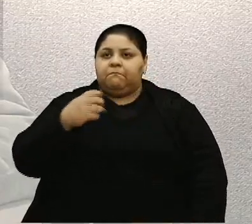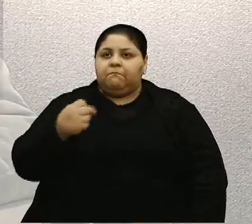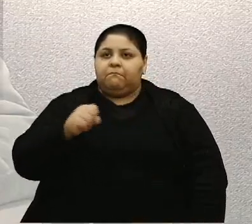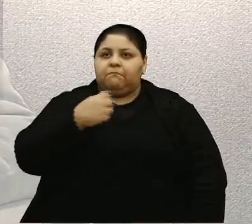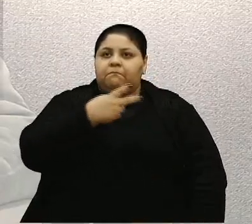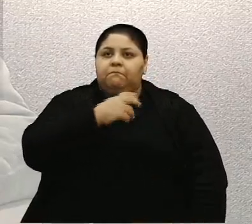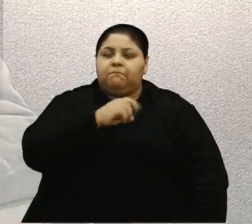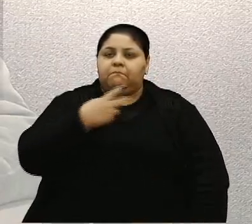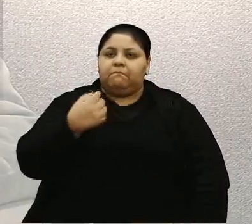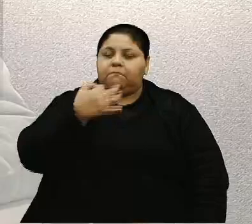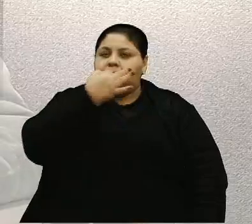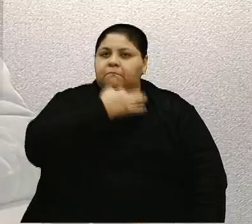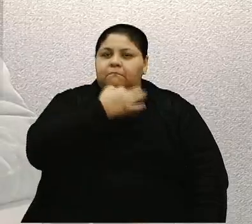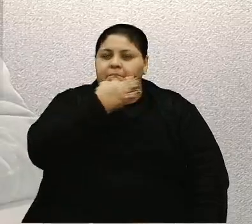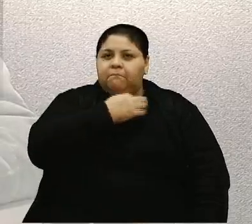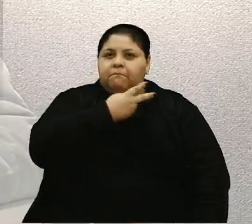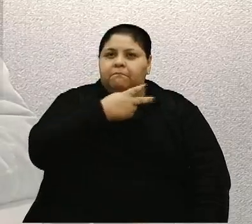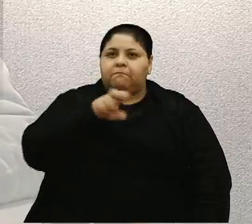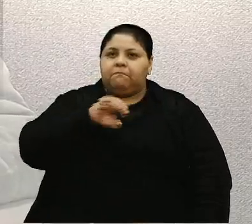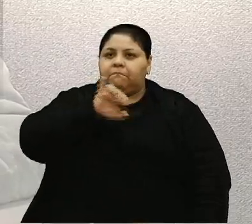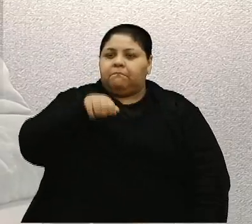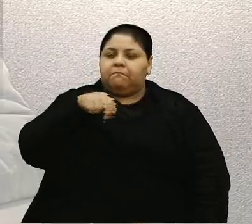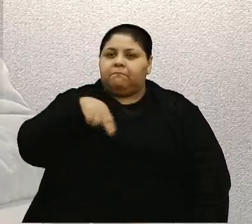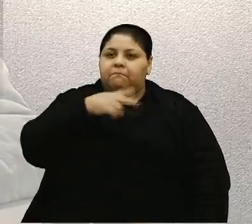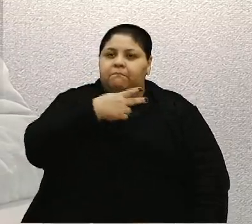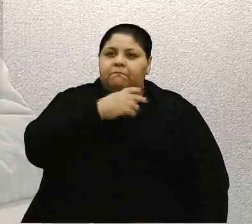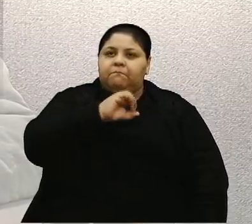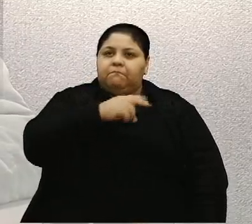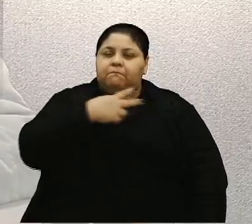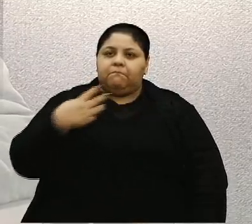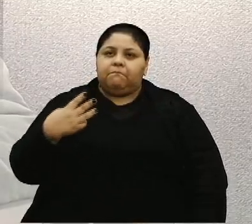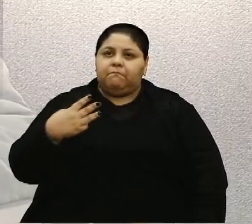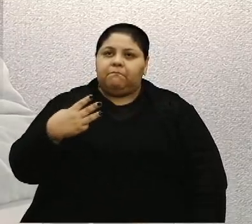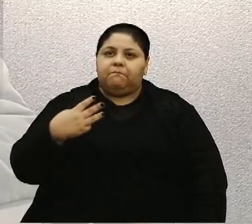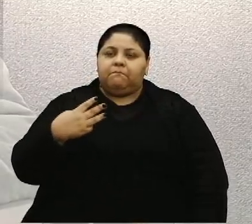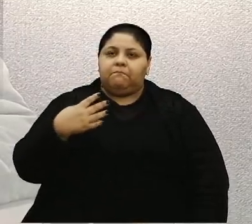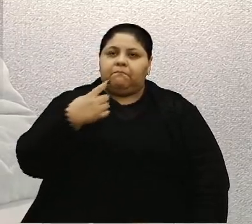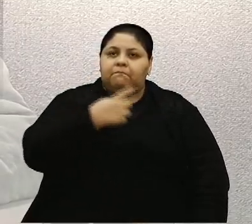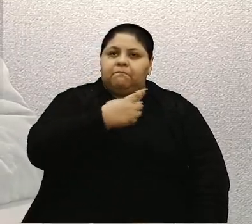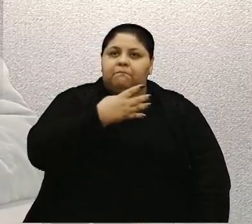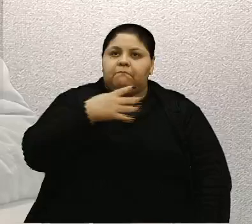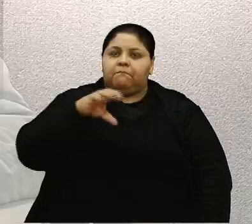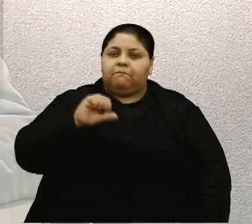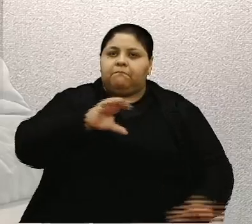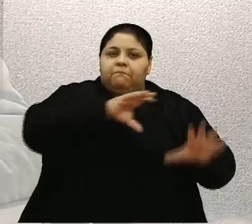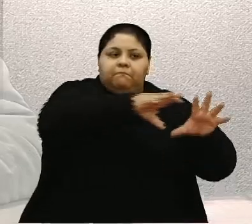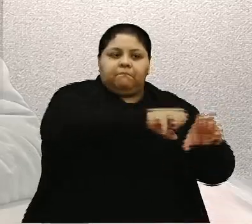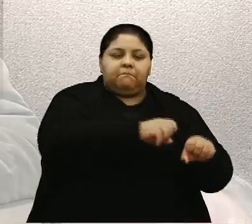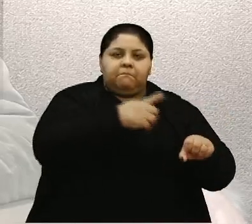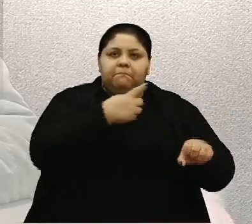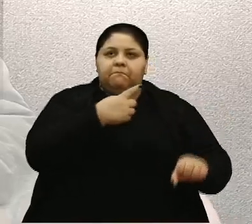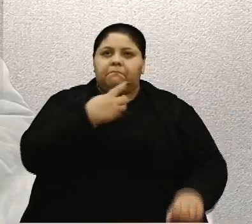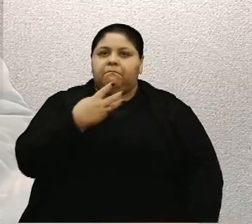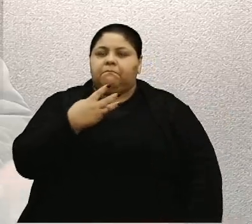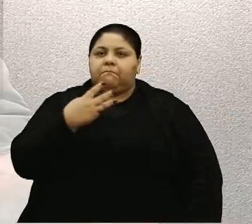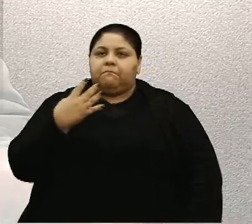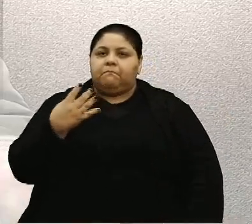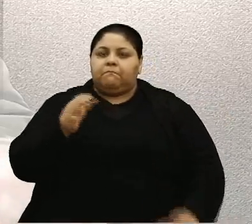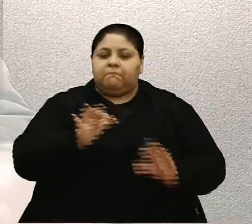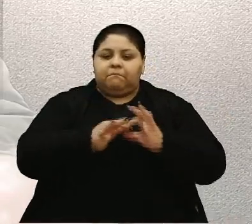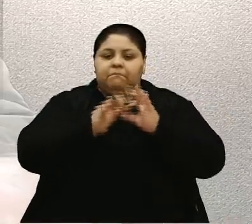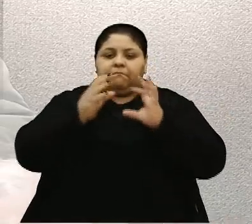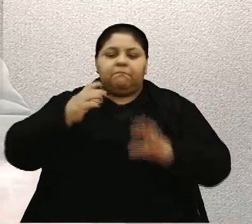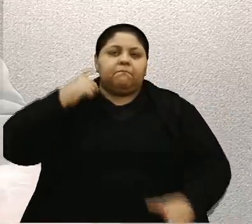Caxias do Sul, 25 de junho de 2024, 149 anos da colonização e 134 da